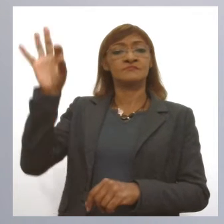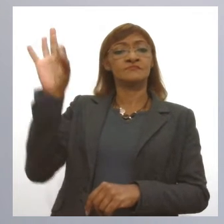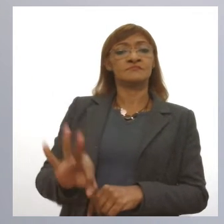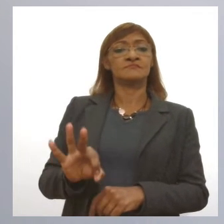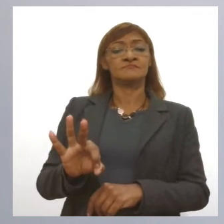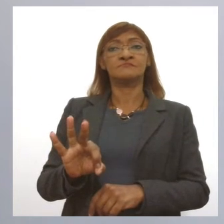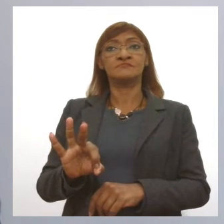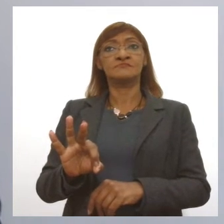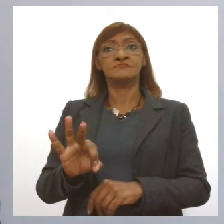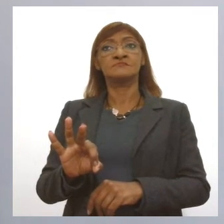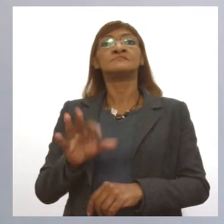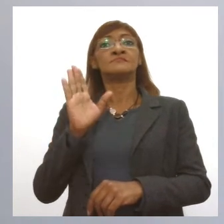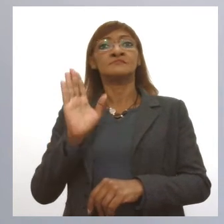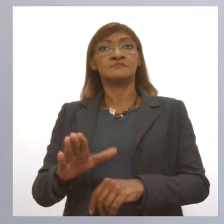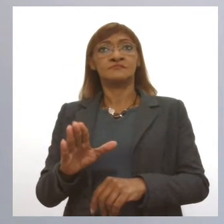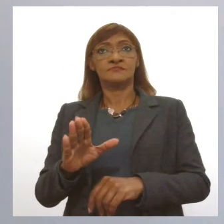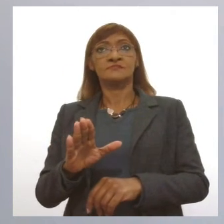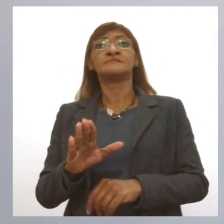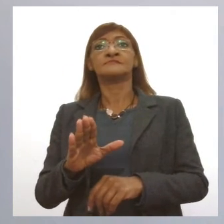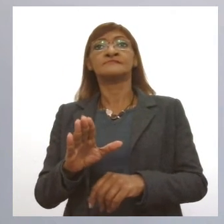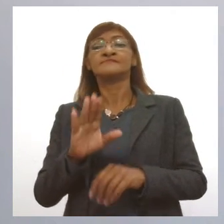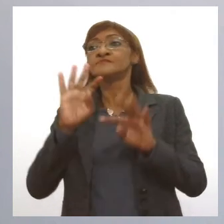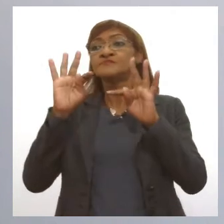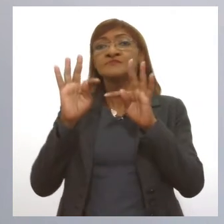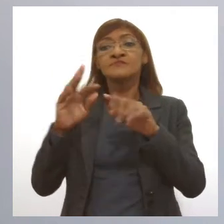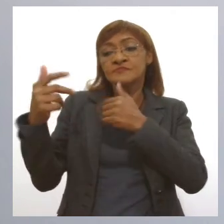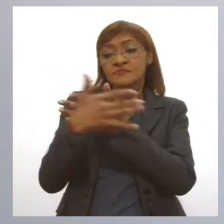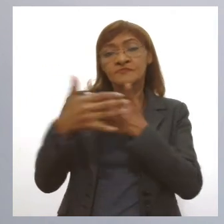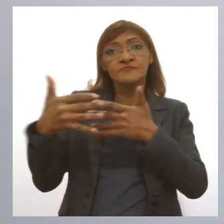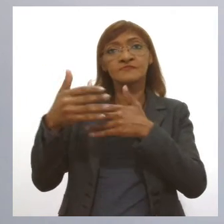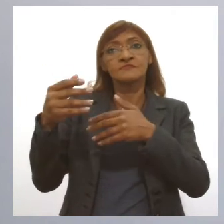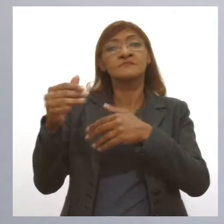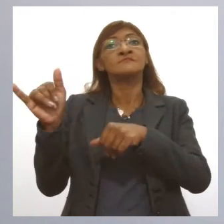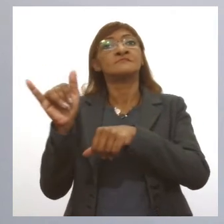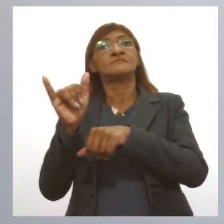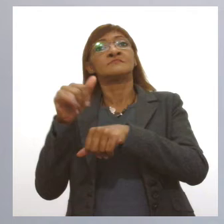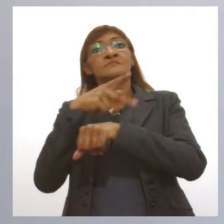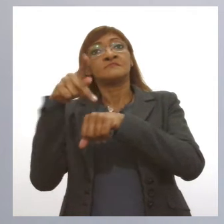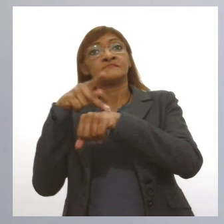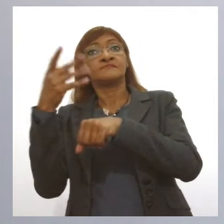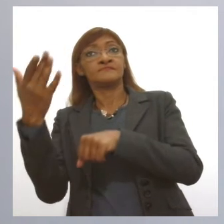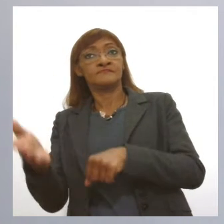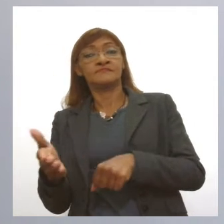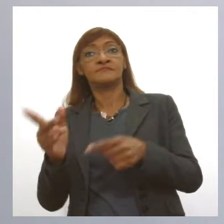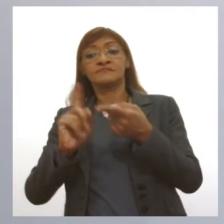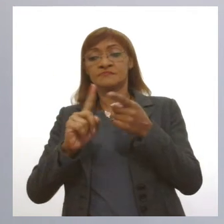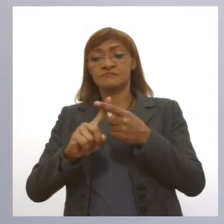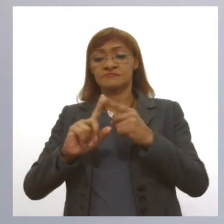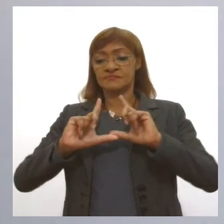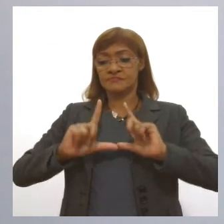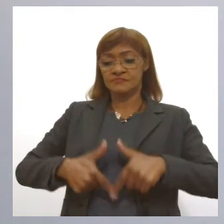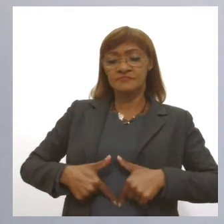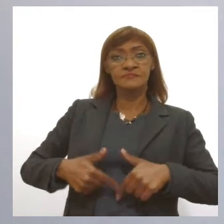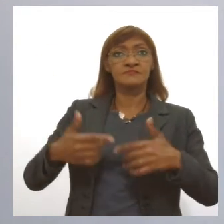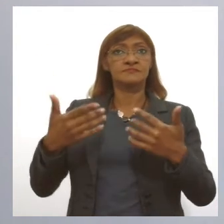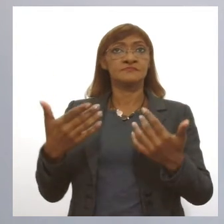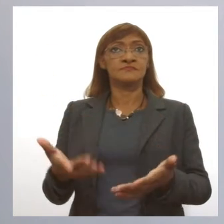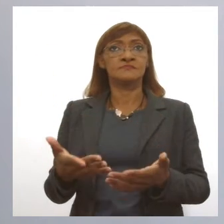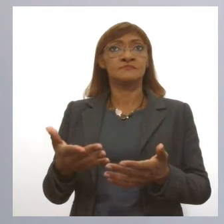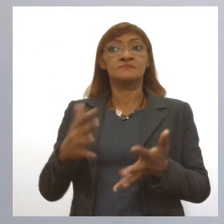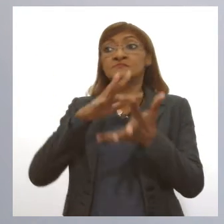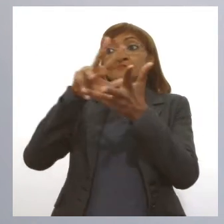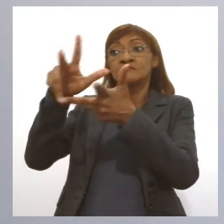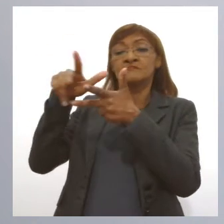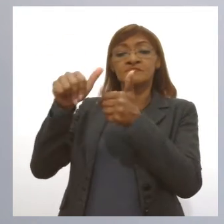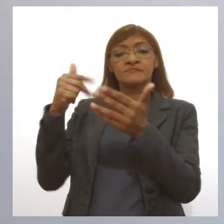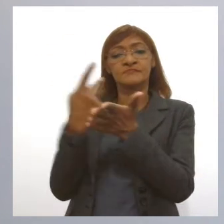hospitalização, a Inglaterra está no mesmo caminho, os Estados Unidos, assim. Então, isso vai acontecer no mundo inteiro, é uma questão